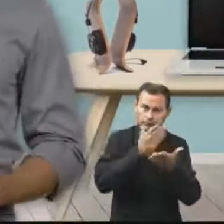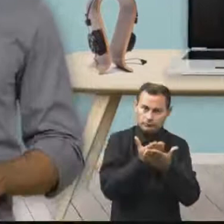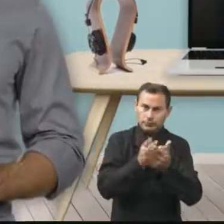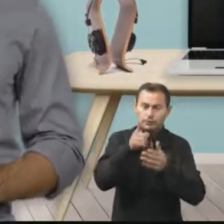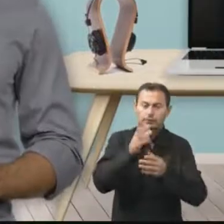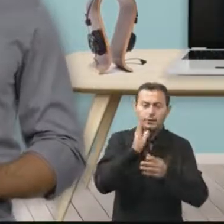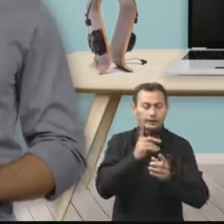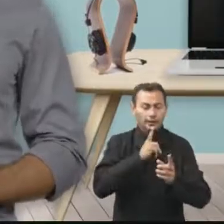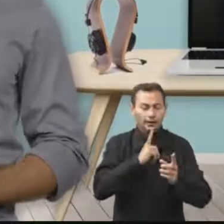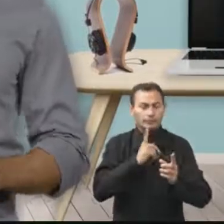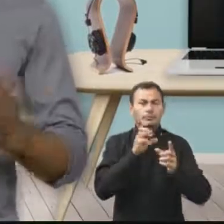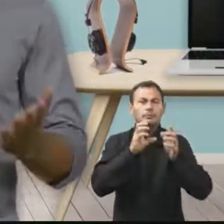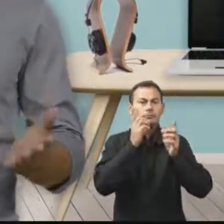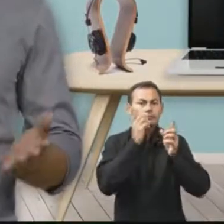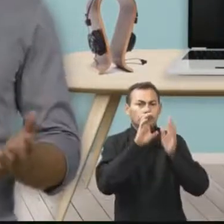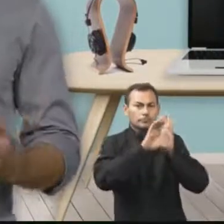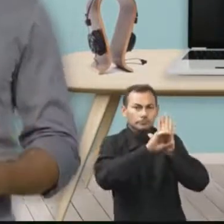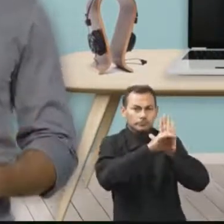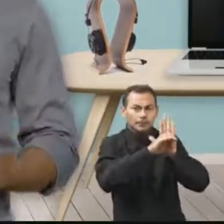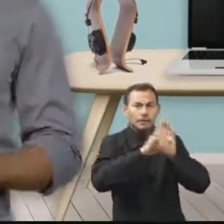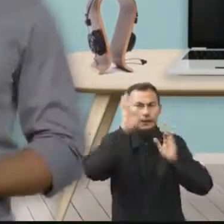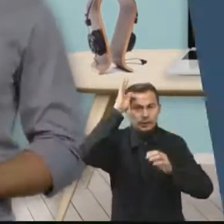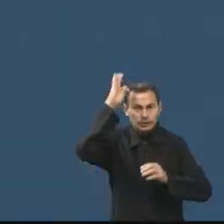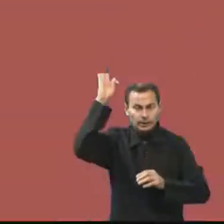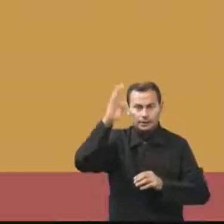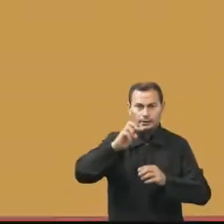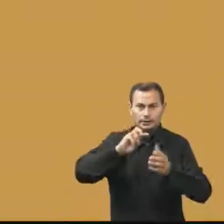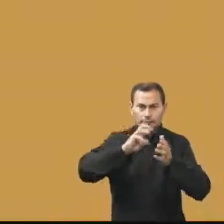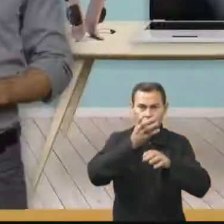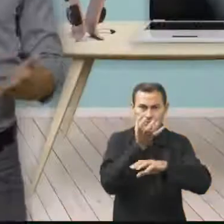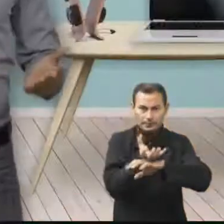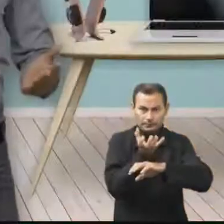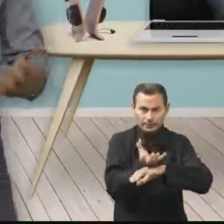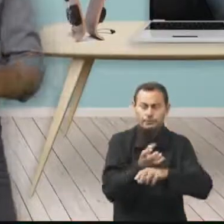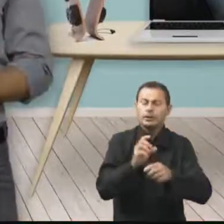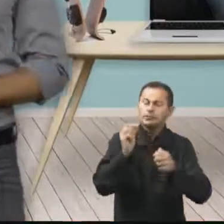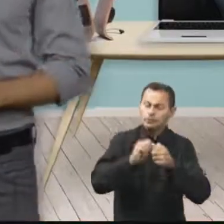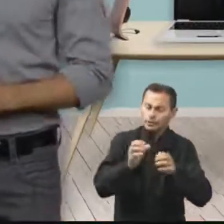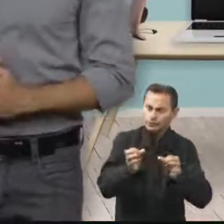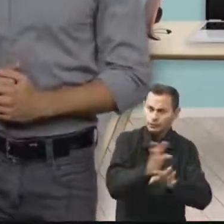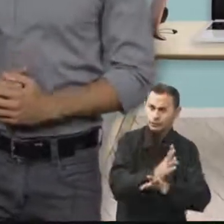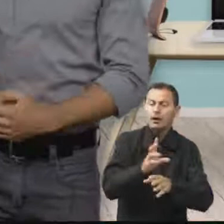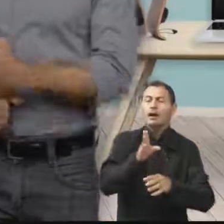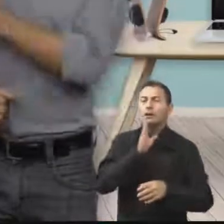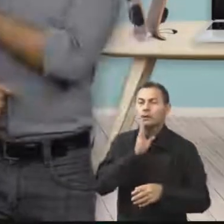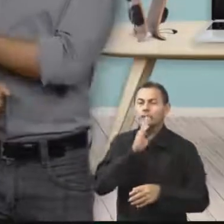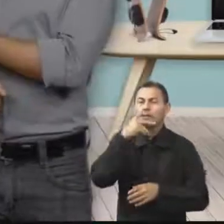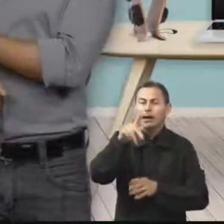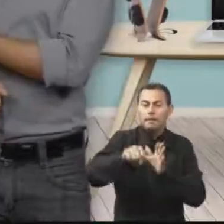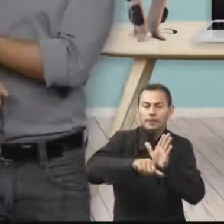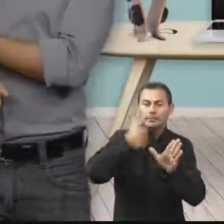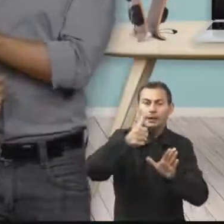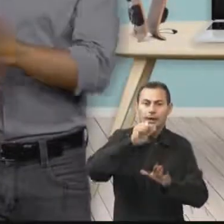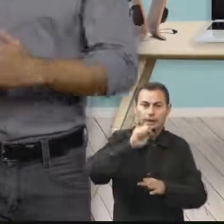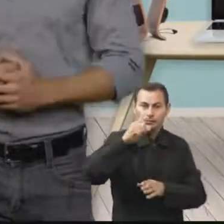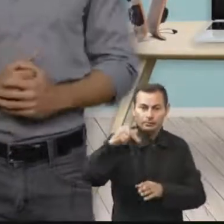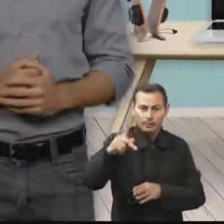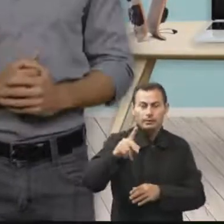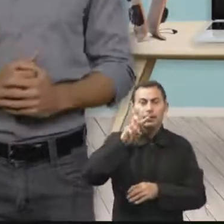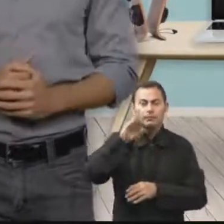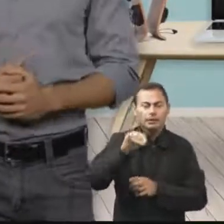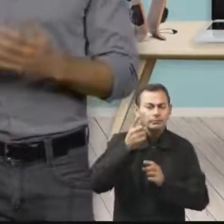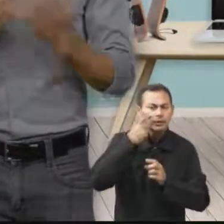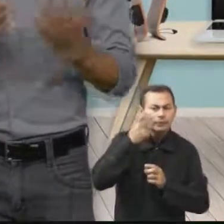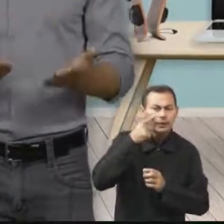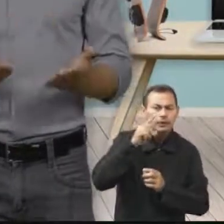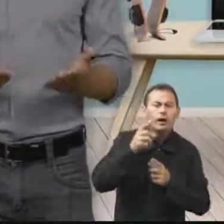nela que você encontra os conceitos e as teorias da disciplina. Feito isso, você vai conhecer a sua primeira SP e vai